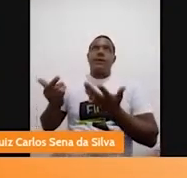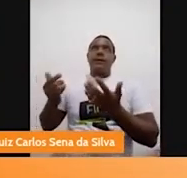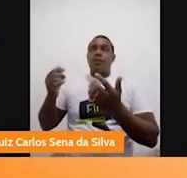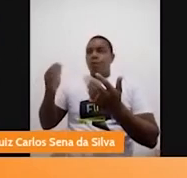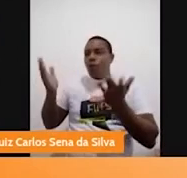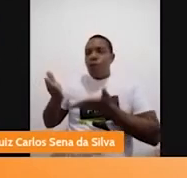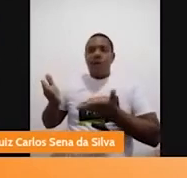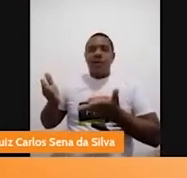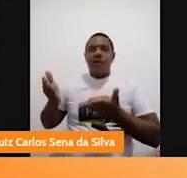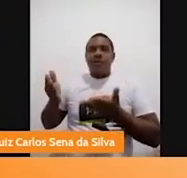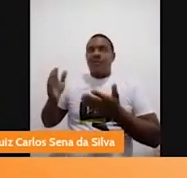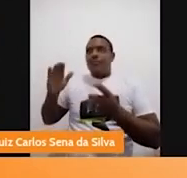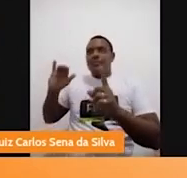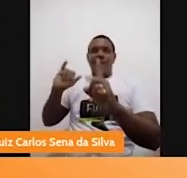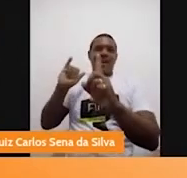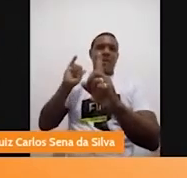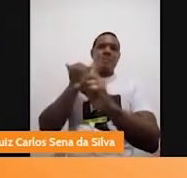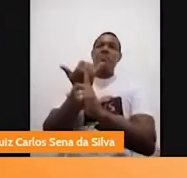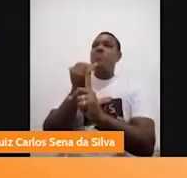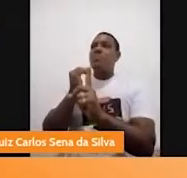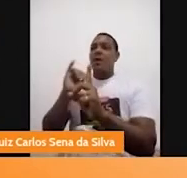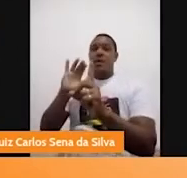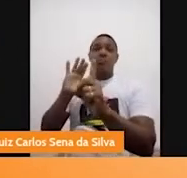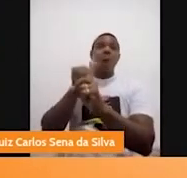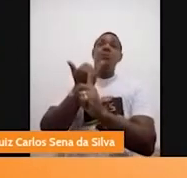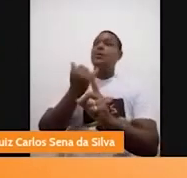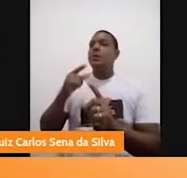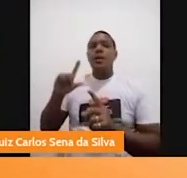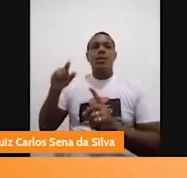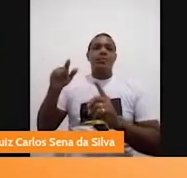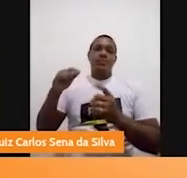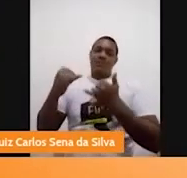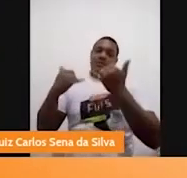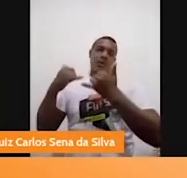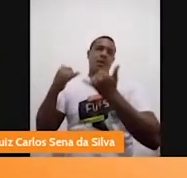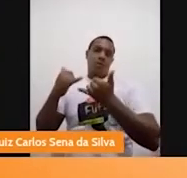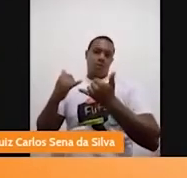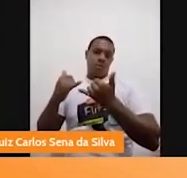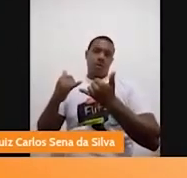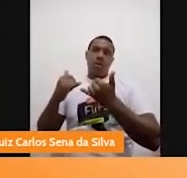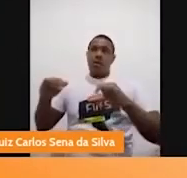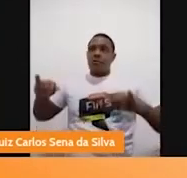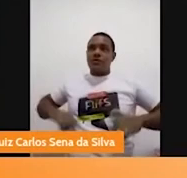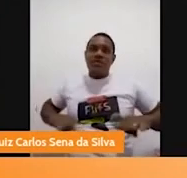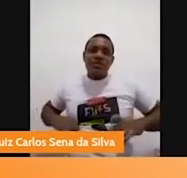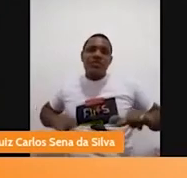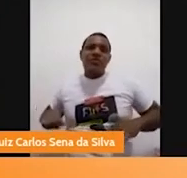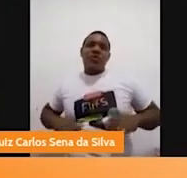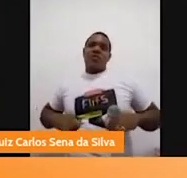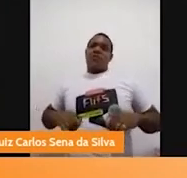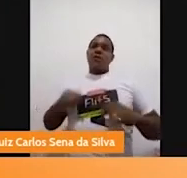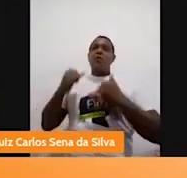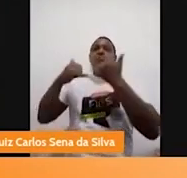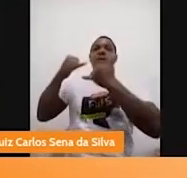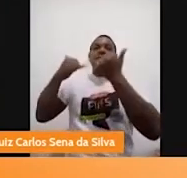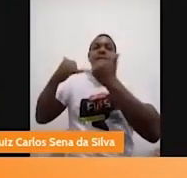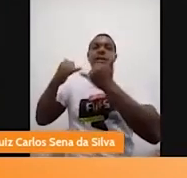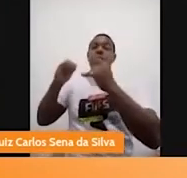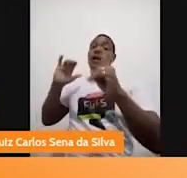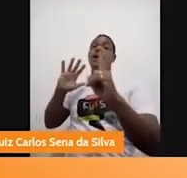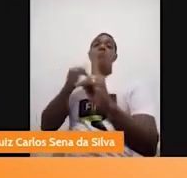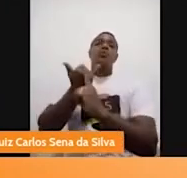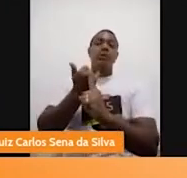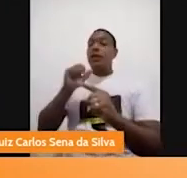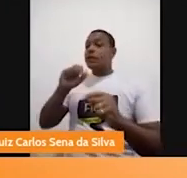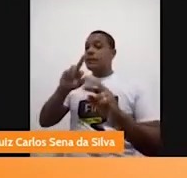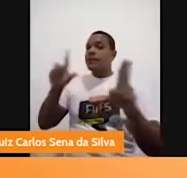se fere, se desagrada, não é brincadeira, é bullying. A precisa entender a diferença. Por que Lala sofria?